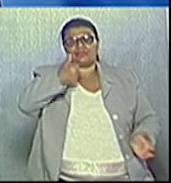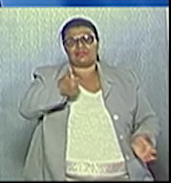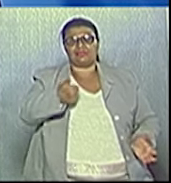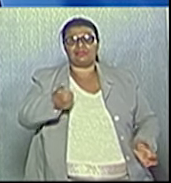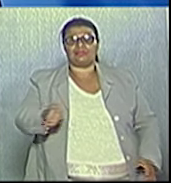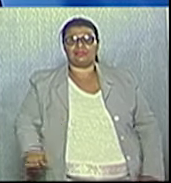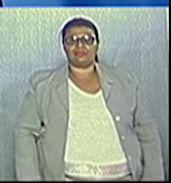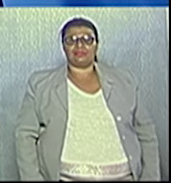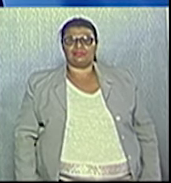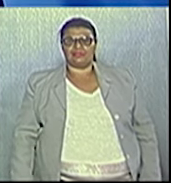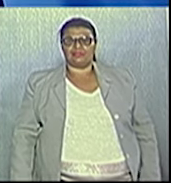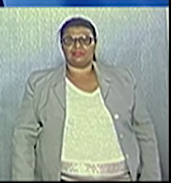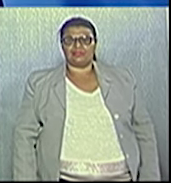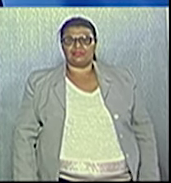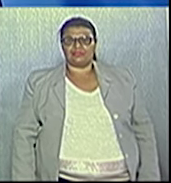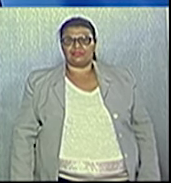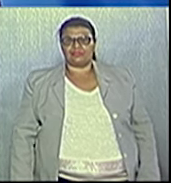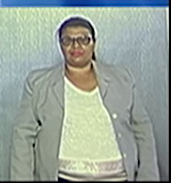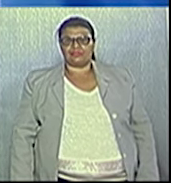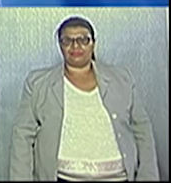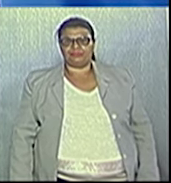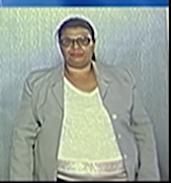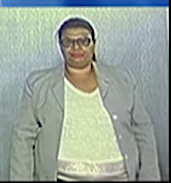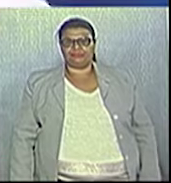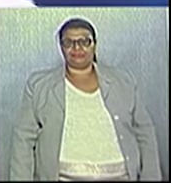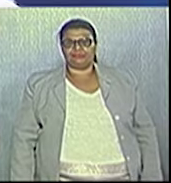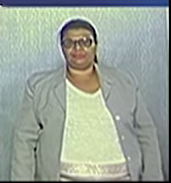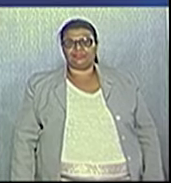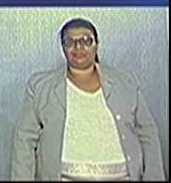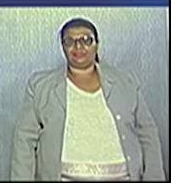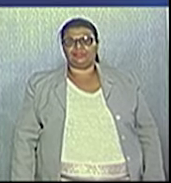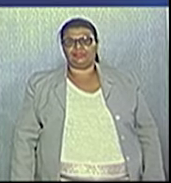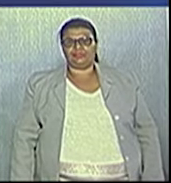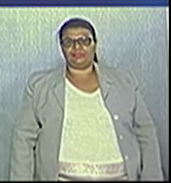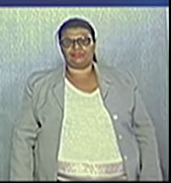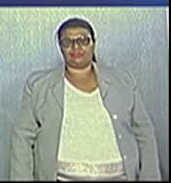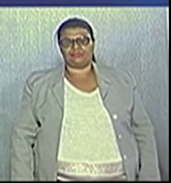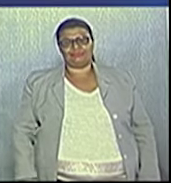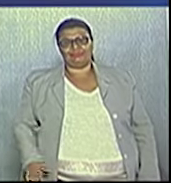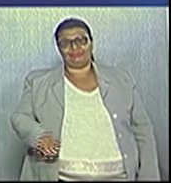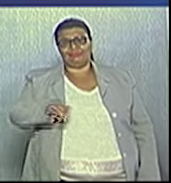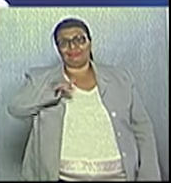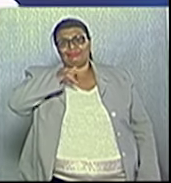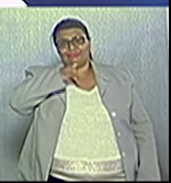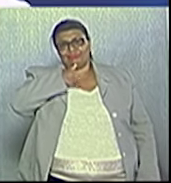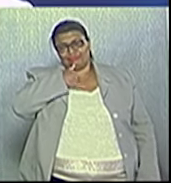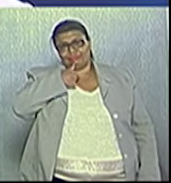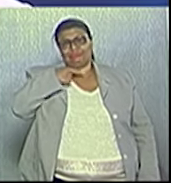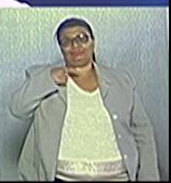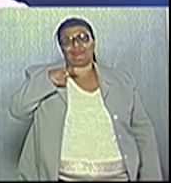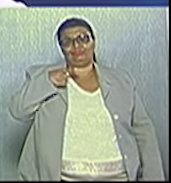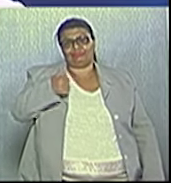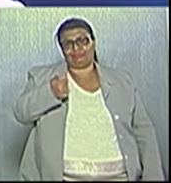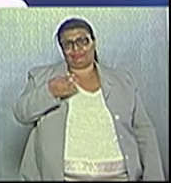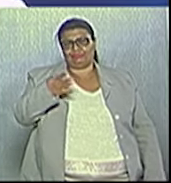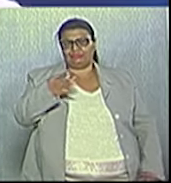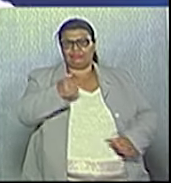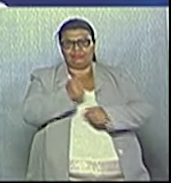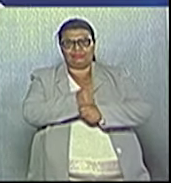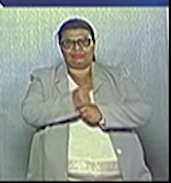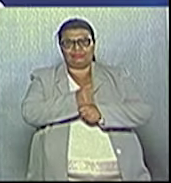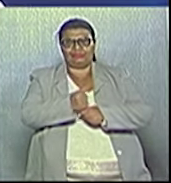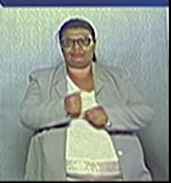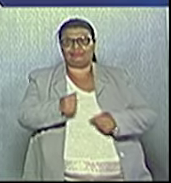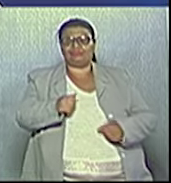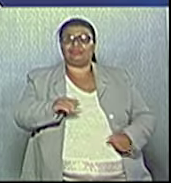Ok, candidato. 30 segundos para a réplica da candidata Ana Abreu. Eu lamento, Emerson. Você com 14 anos de trabalho nesse governo aí, que